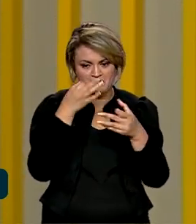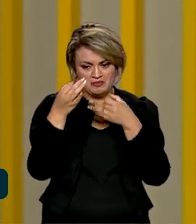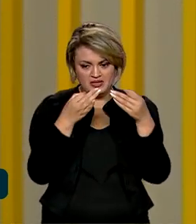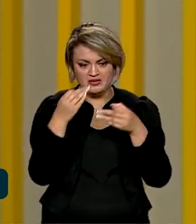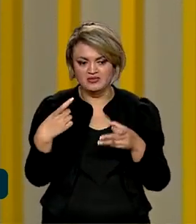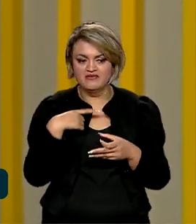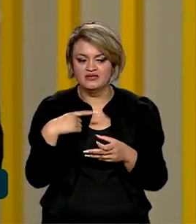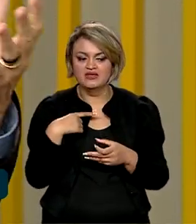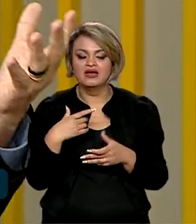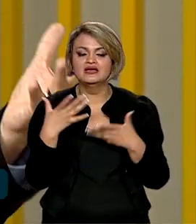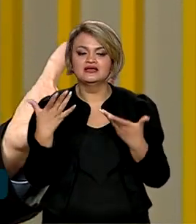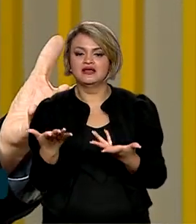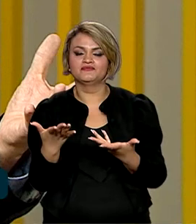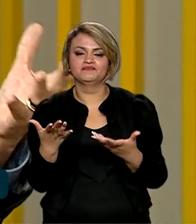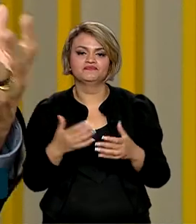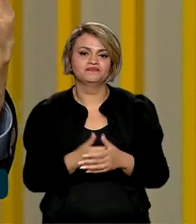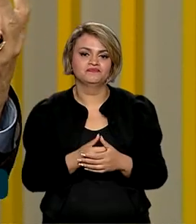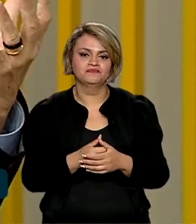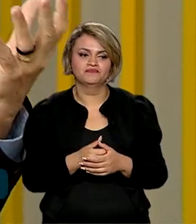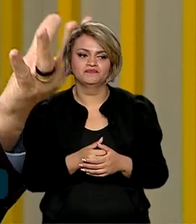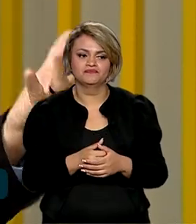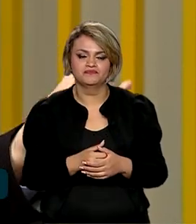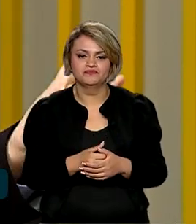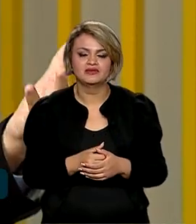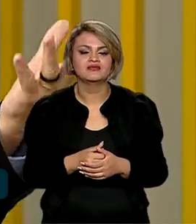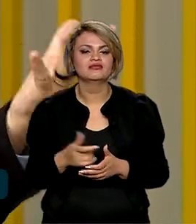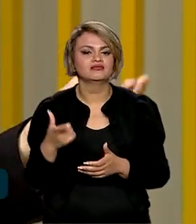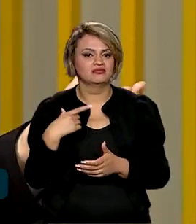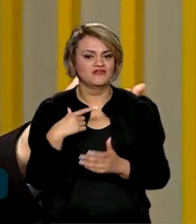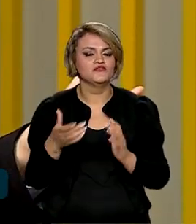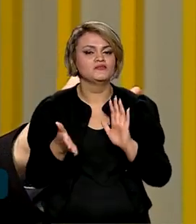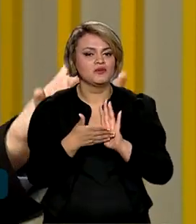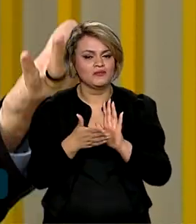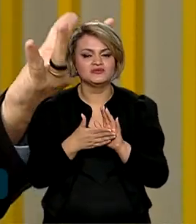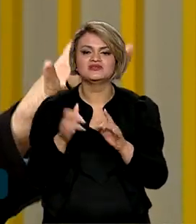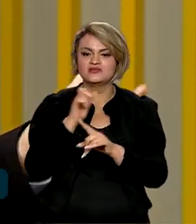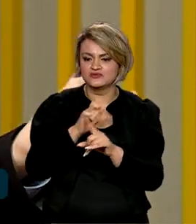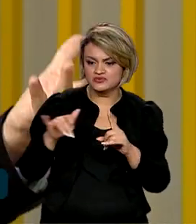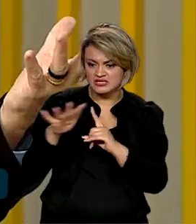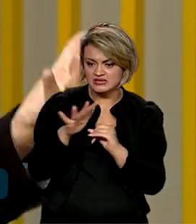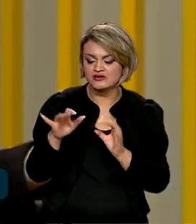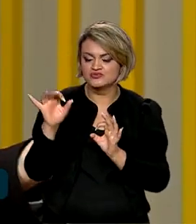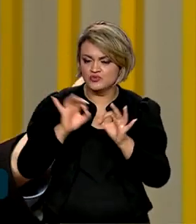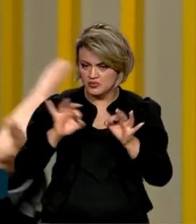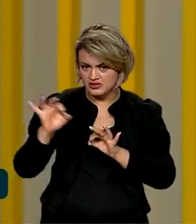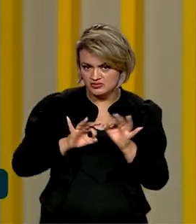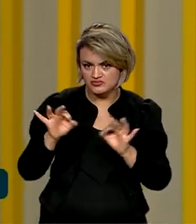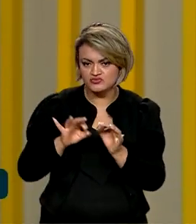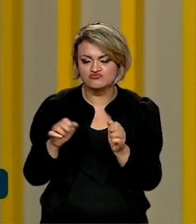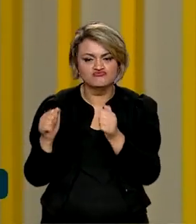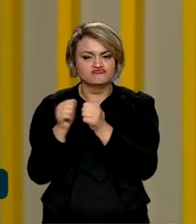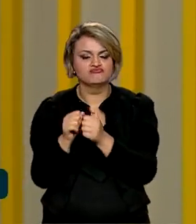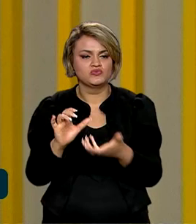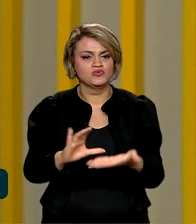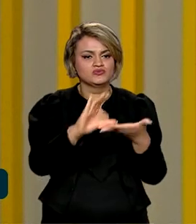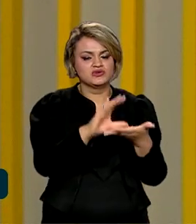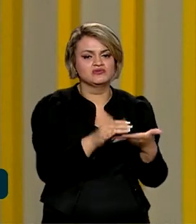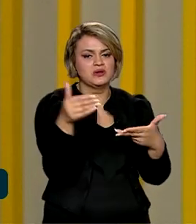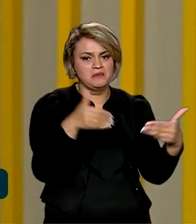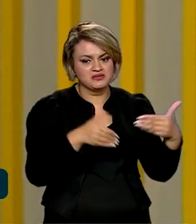tivemos, além das propostas da sociedade civil organizada em conselhos,